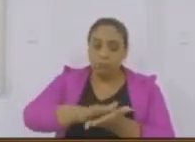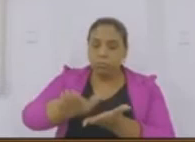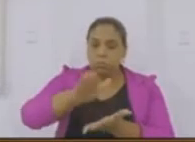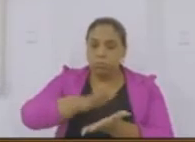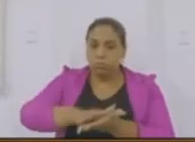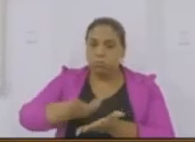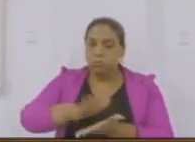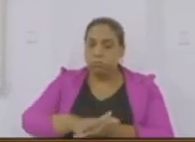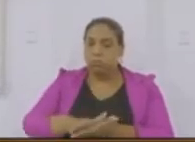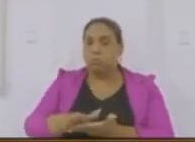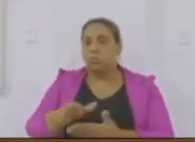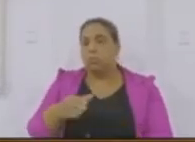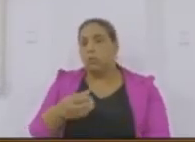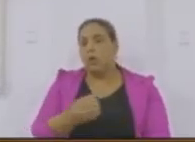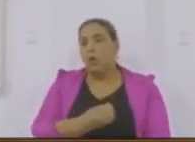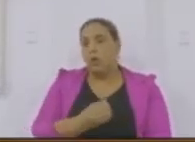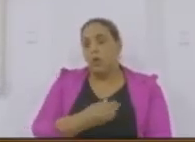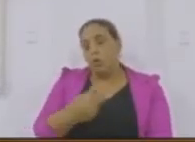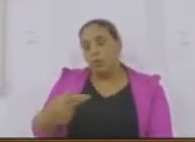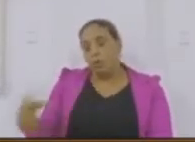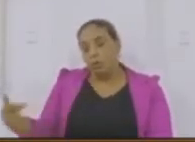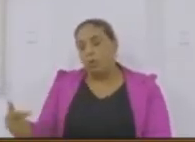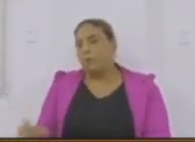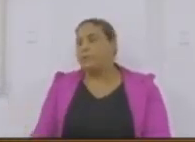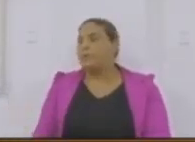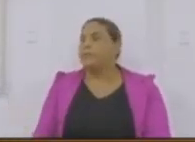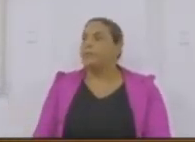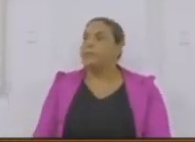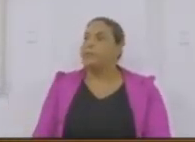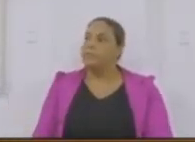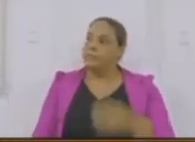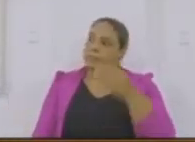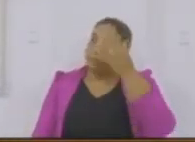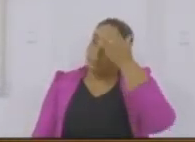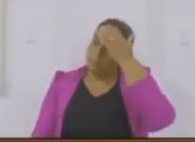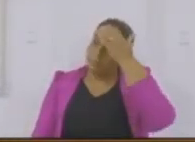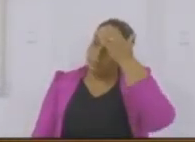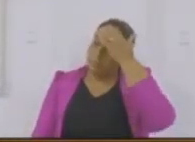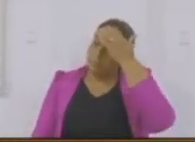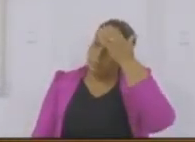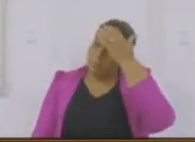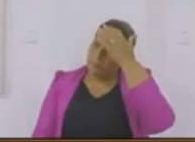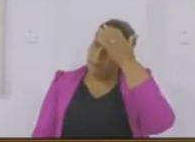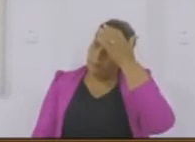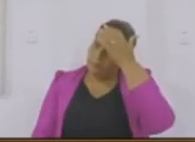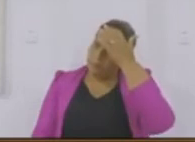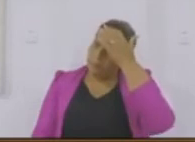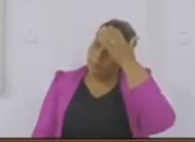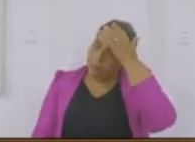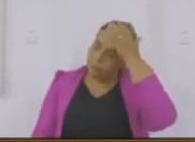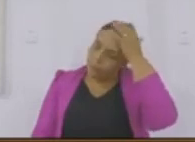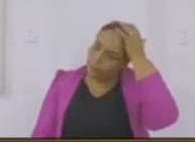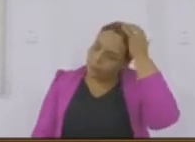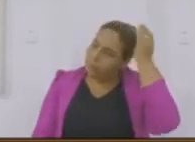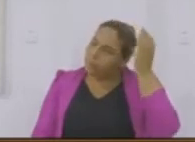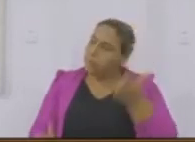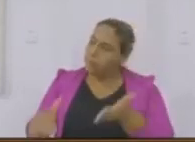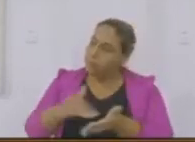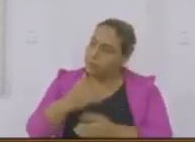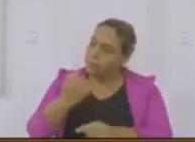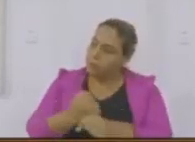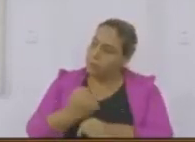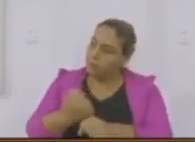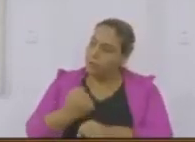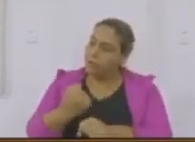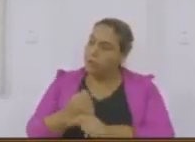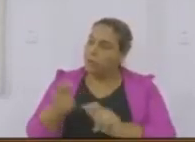0132-2021 da Secretaria de Obras. Vossa Excelência providencia a